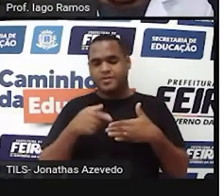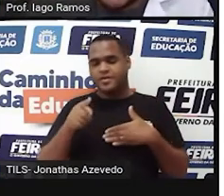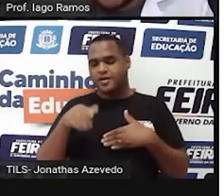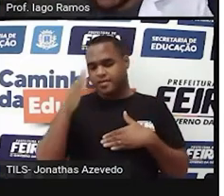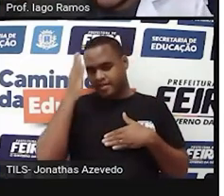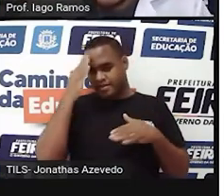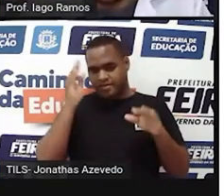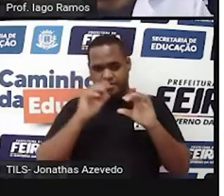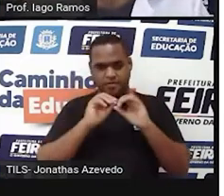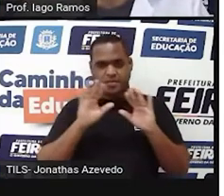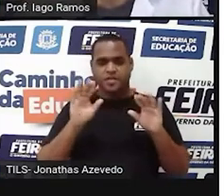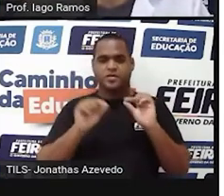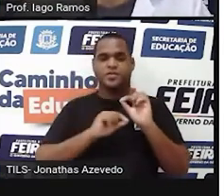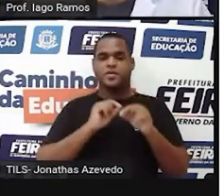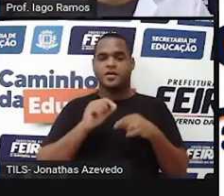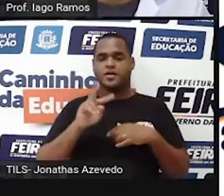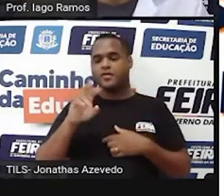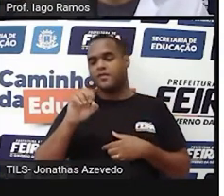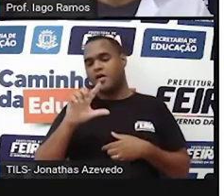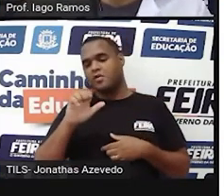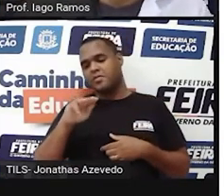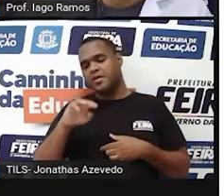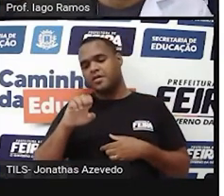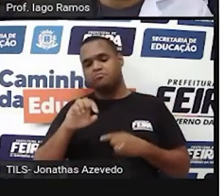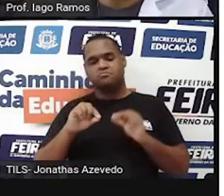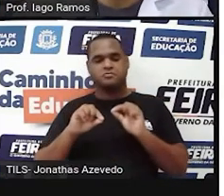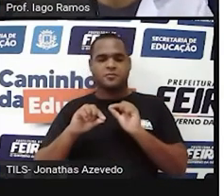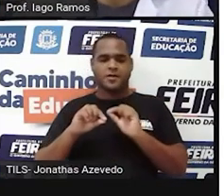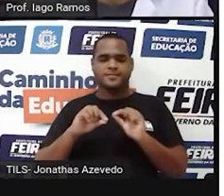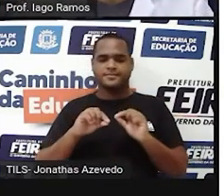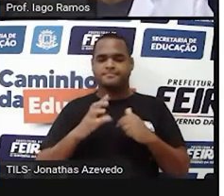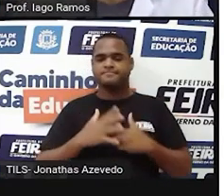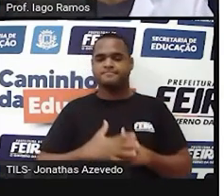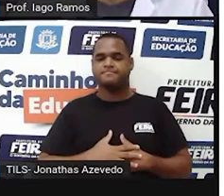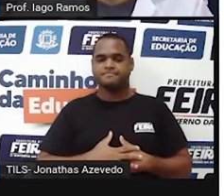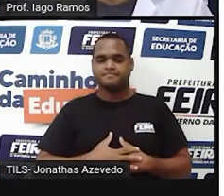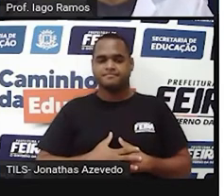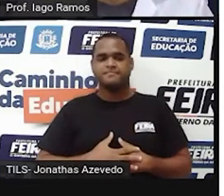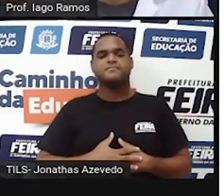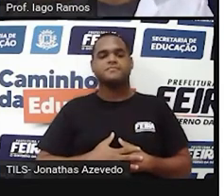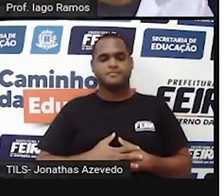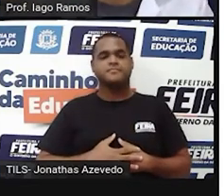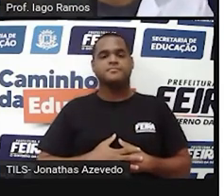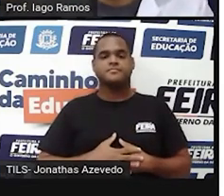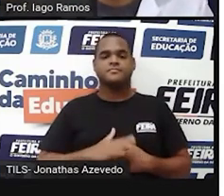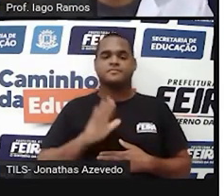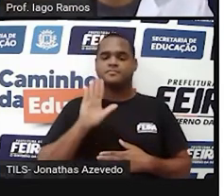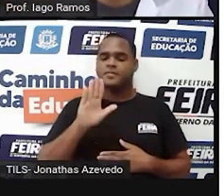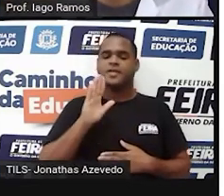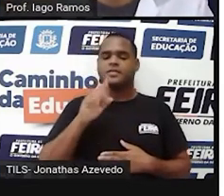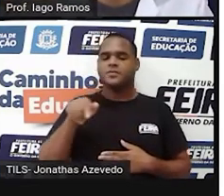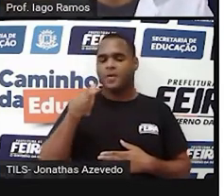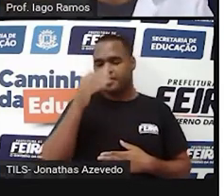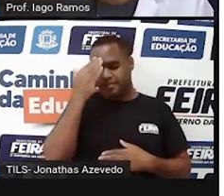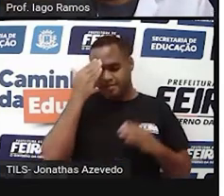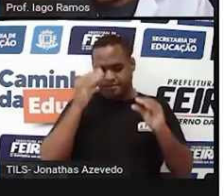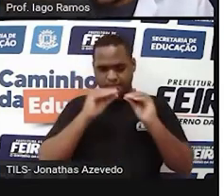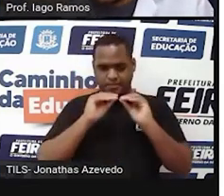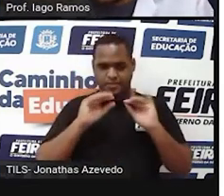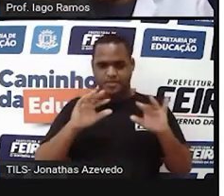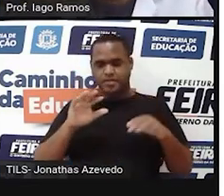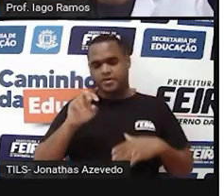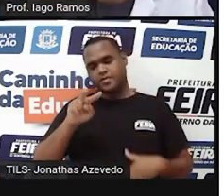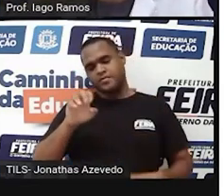entender primeiro o que é volume. Né? Mas, para entender o que é volume,